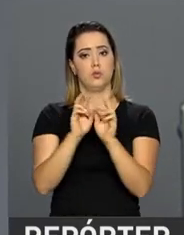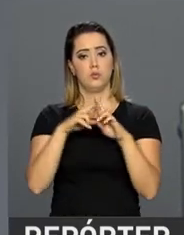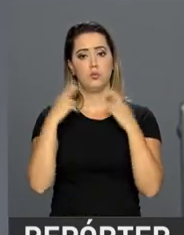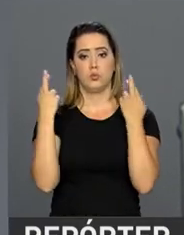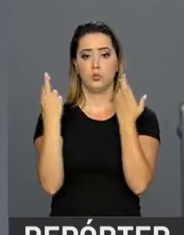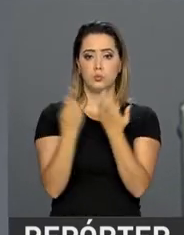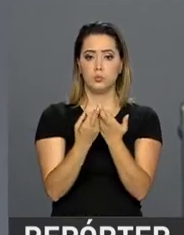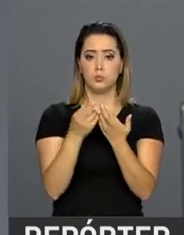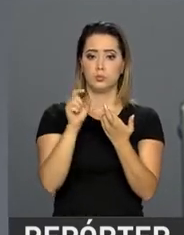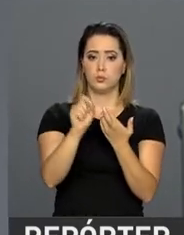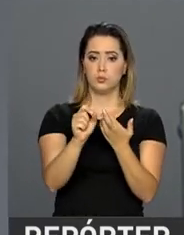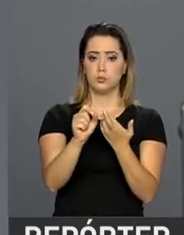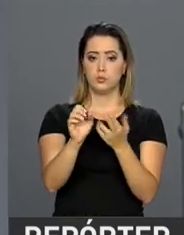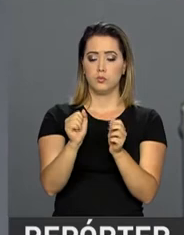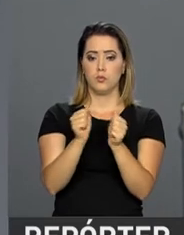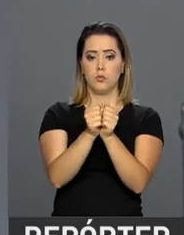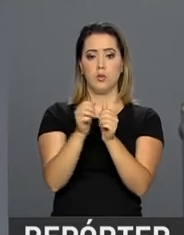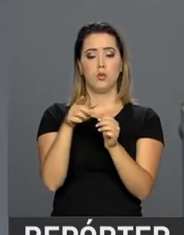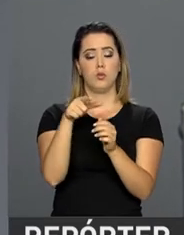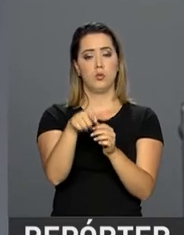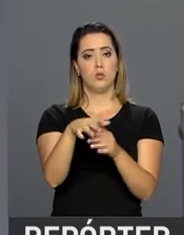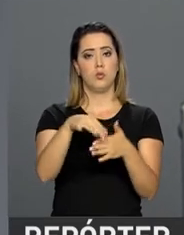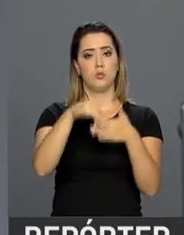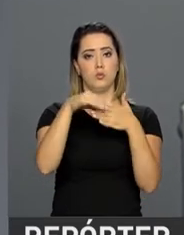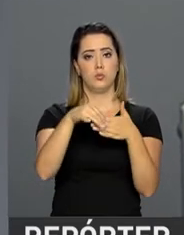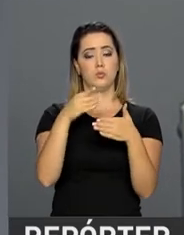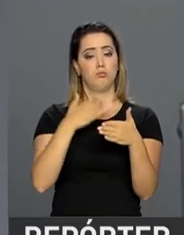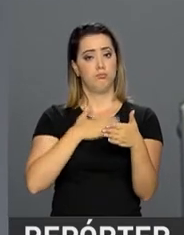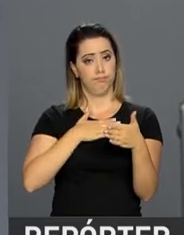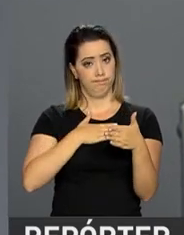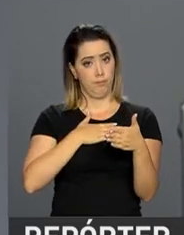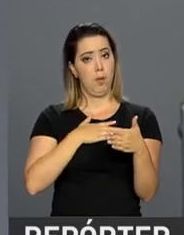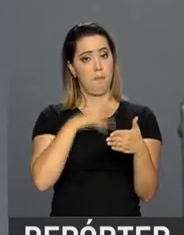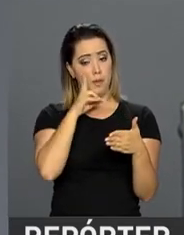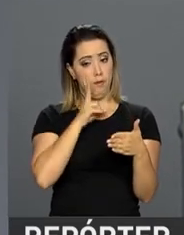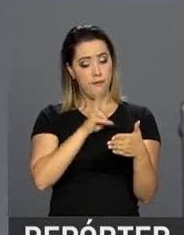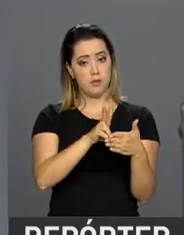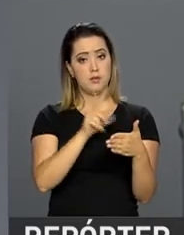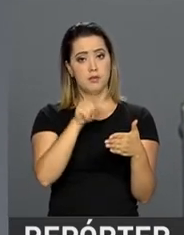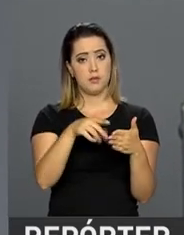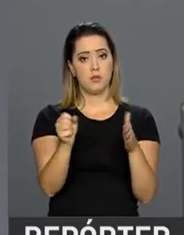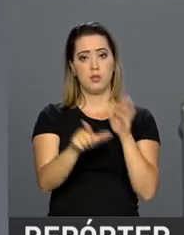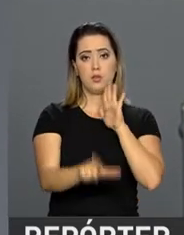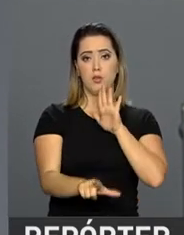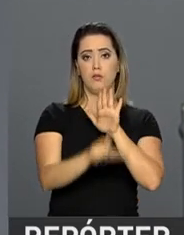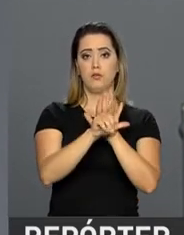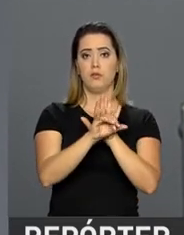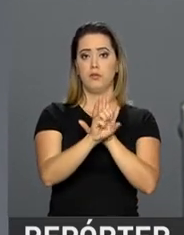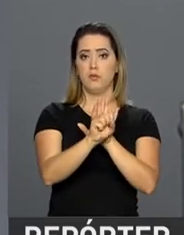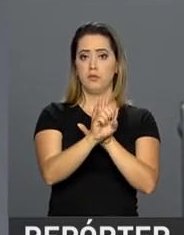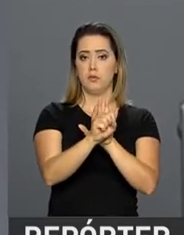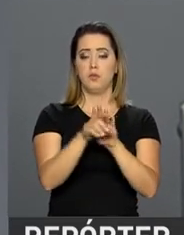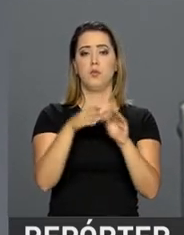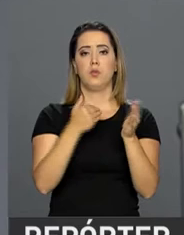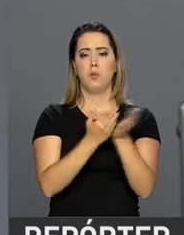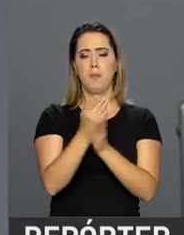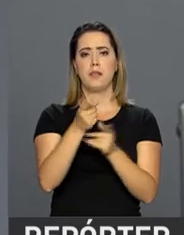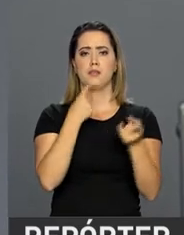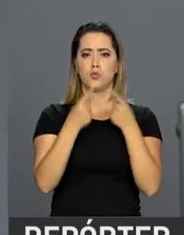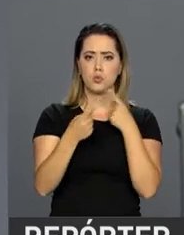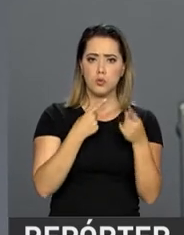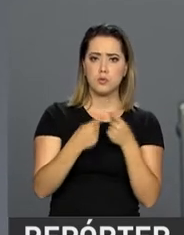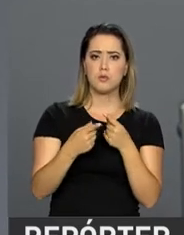com os líderes do Congresso, a minha avaliação é que a reforma da Previdência vai entrar em discussão e